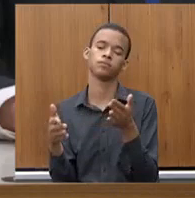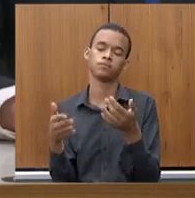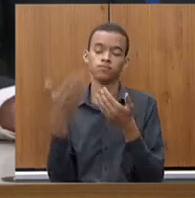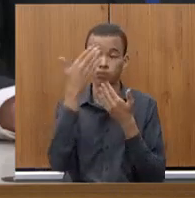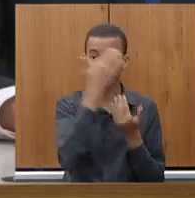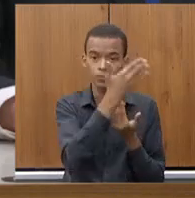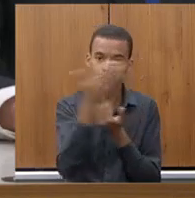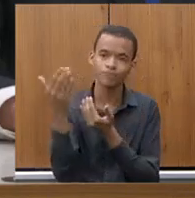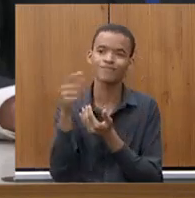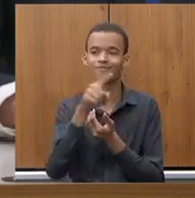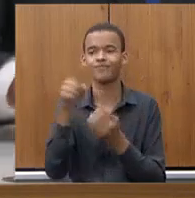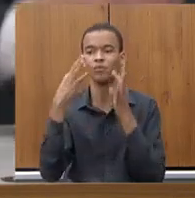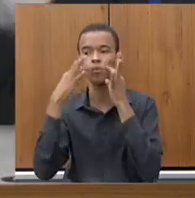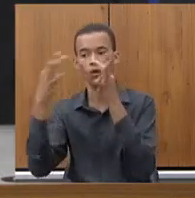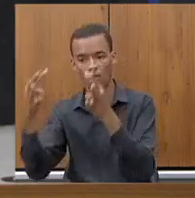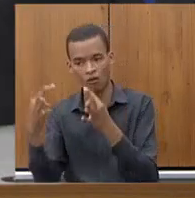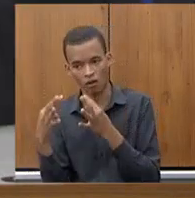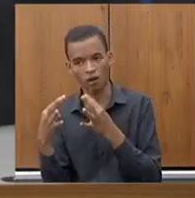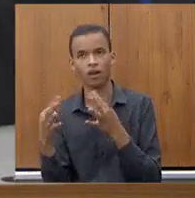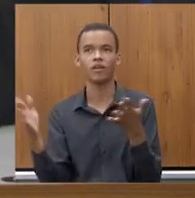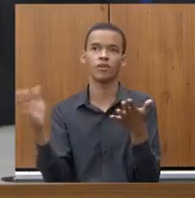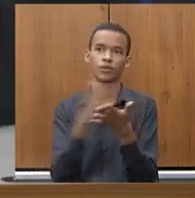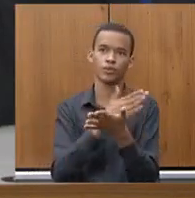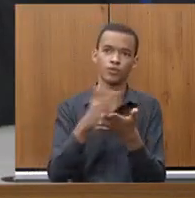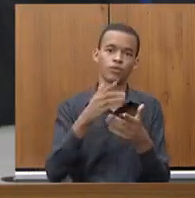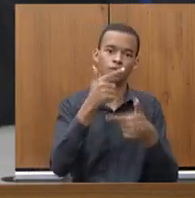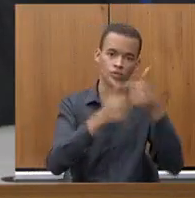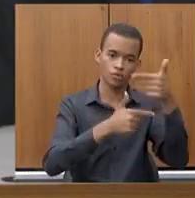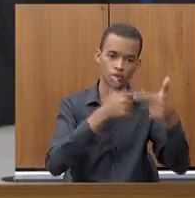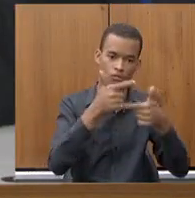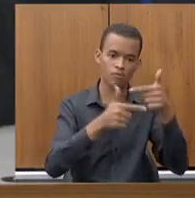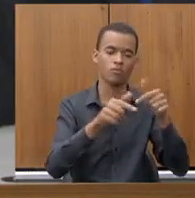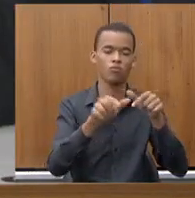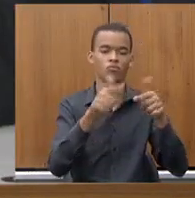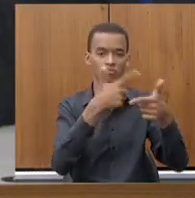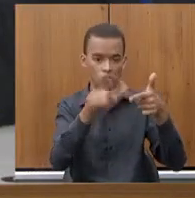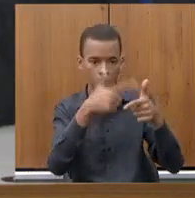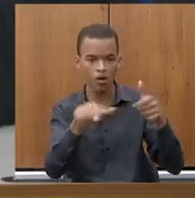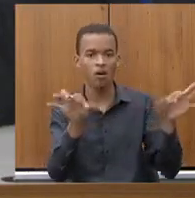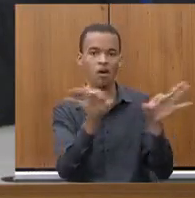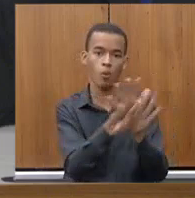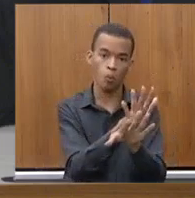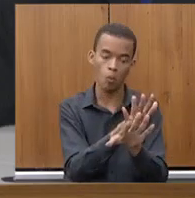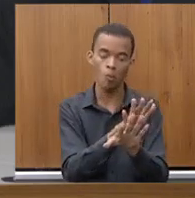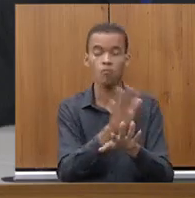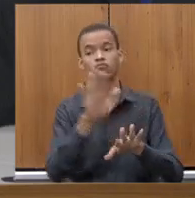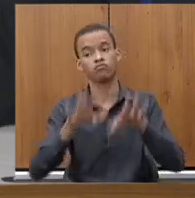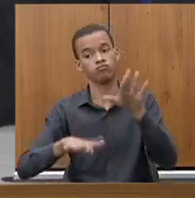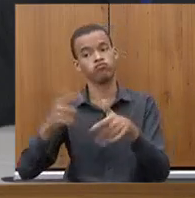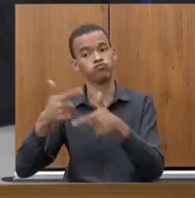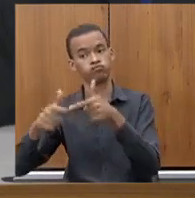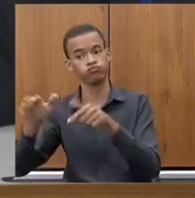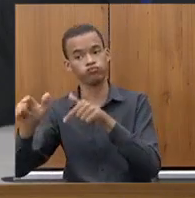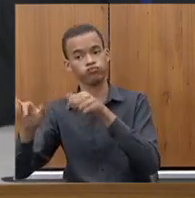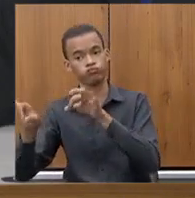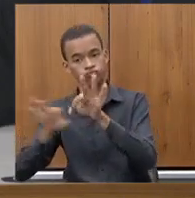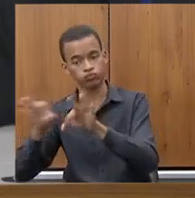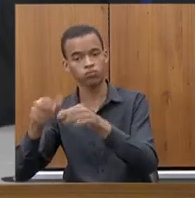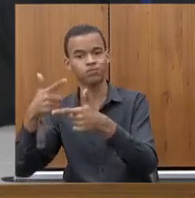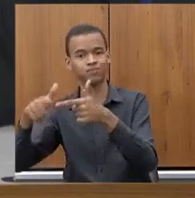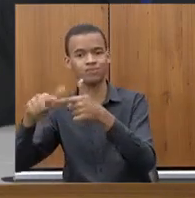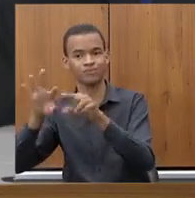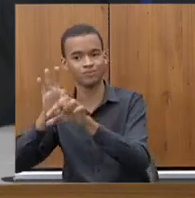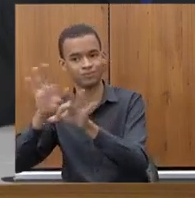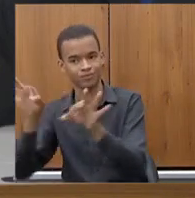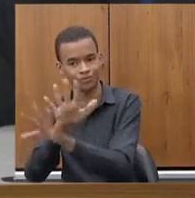resolve o problema, mas, na maioria das vezes, sim, e tem dado uma atenção, e vemos de forma positiva. Preocupado, agora,